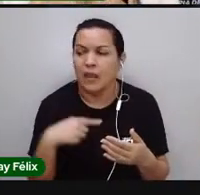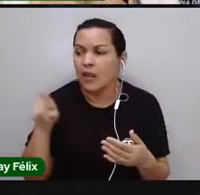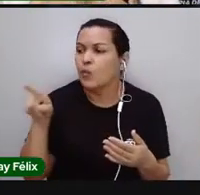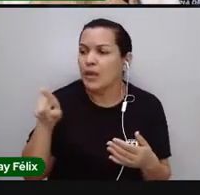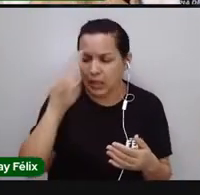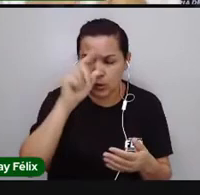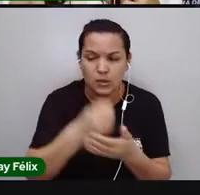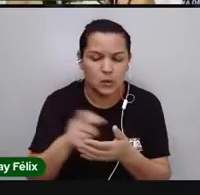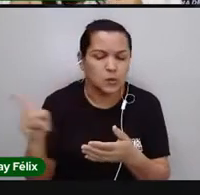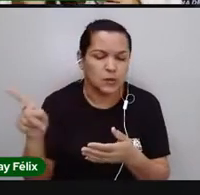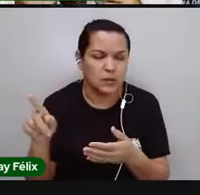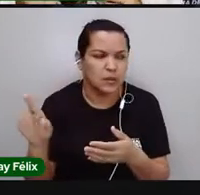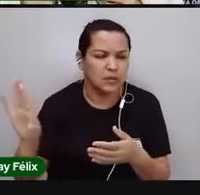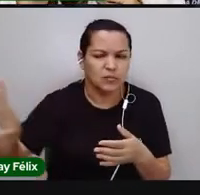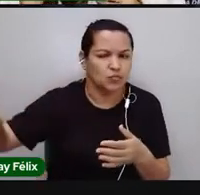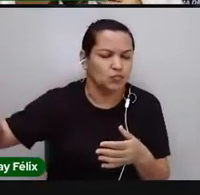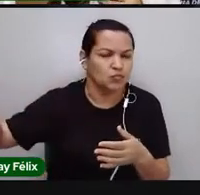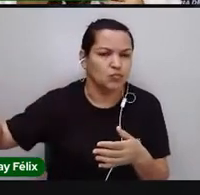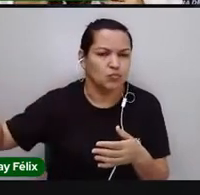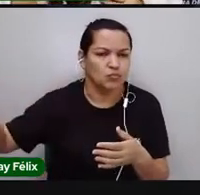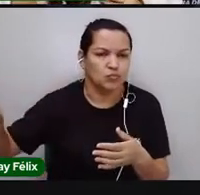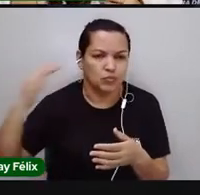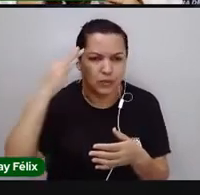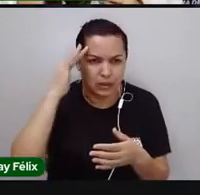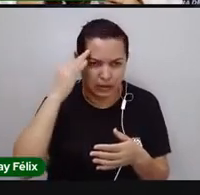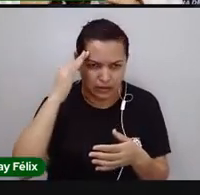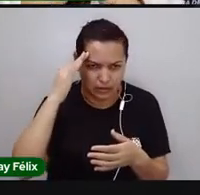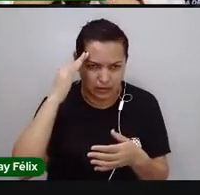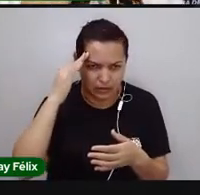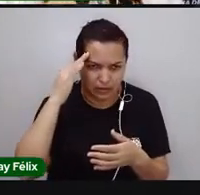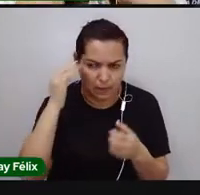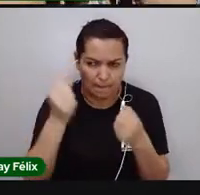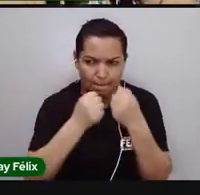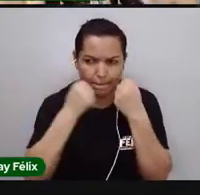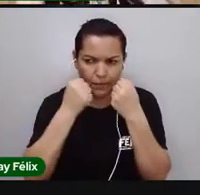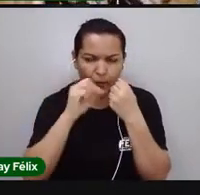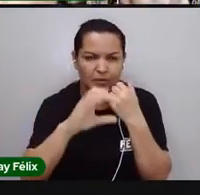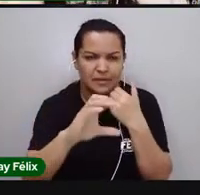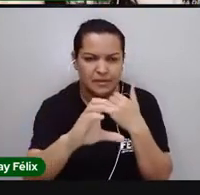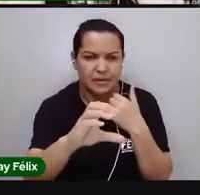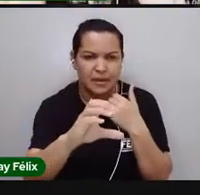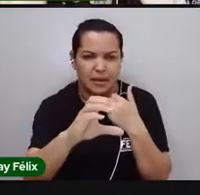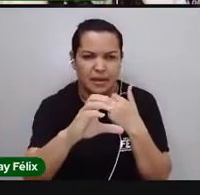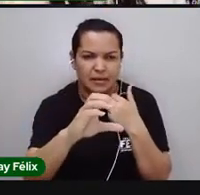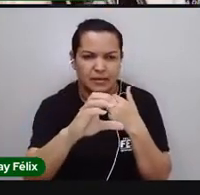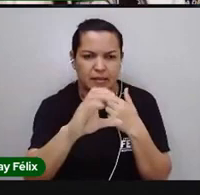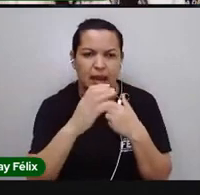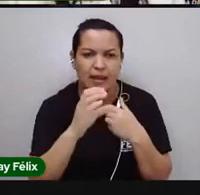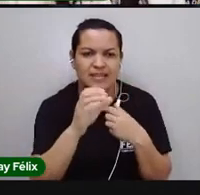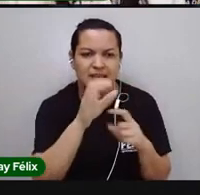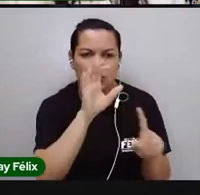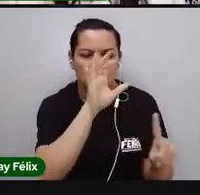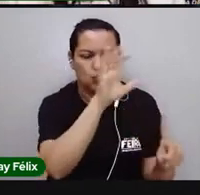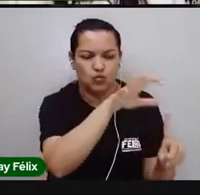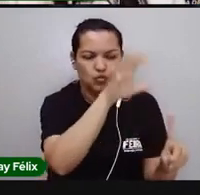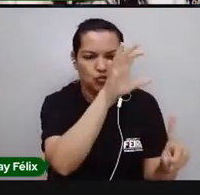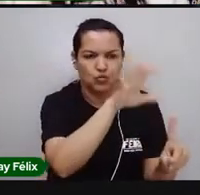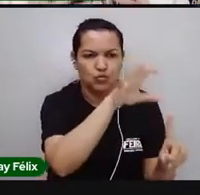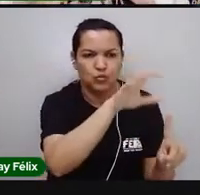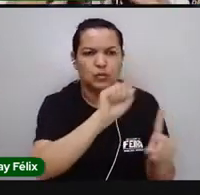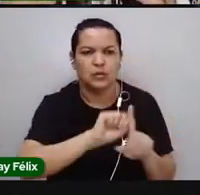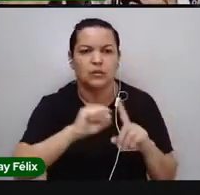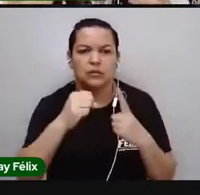por mim. Entende o poder da ciência? A ciência influencia a nossa vida na sociedade